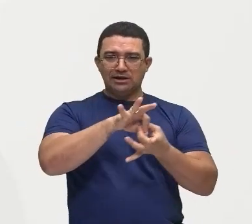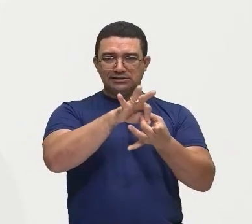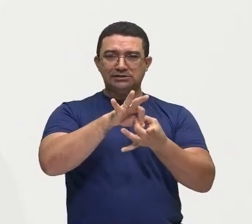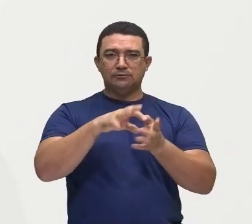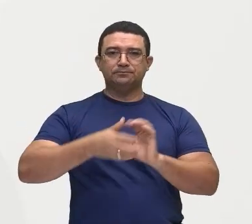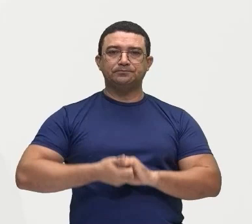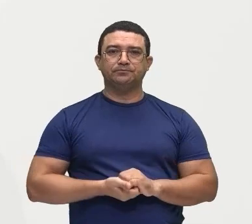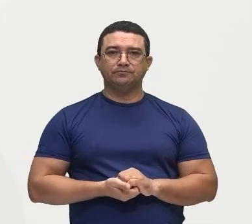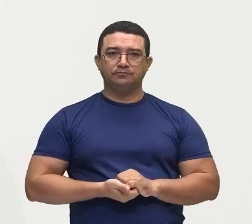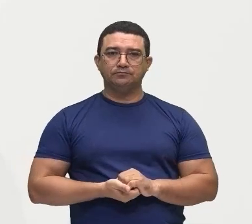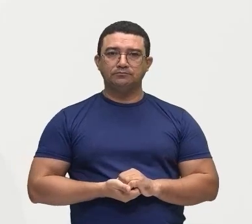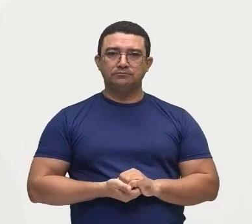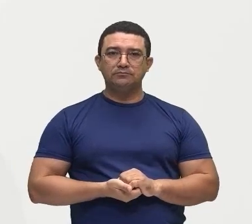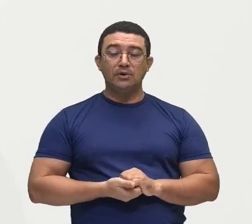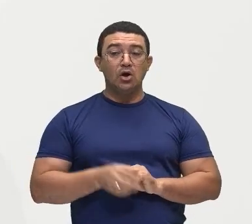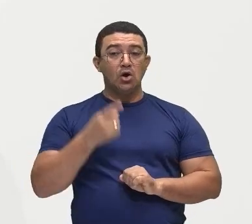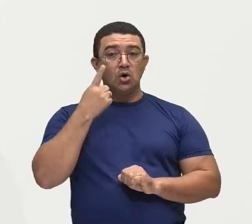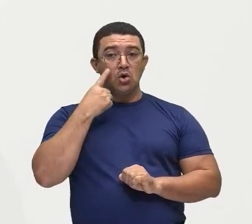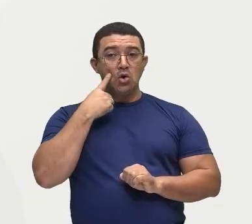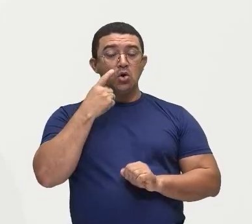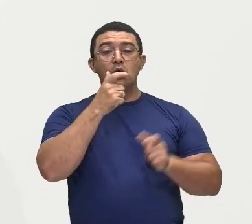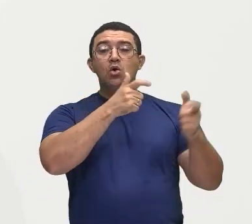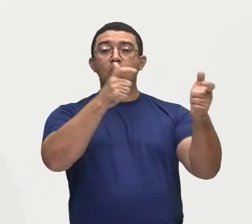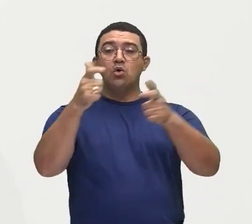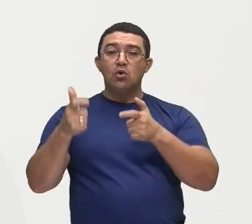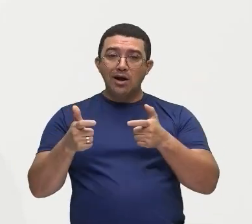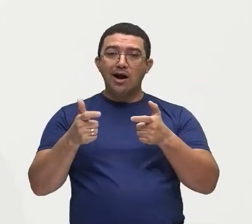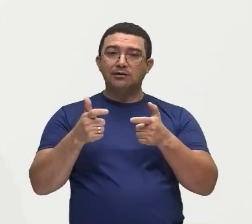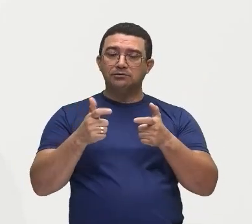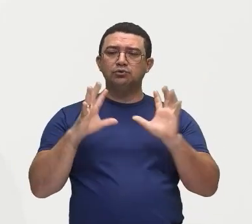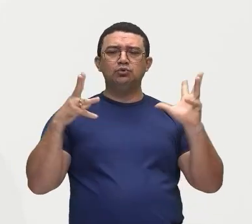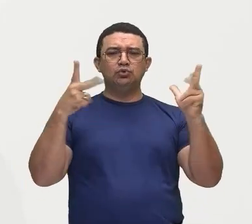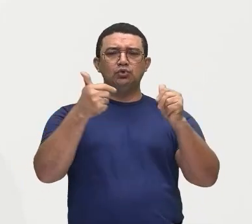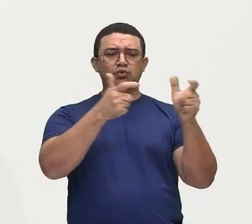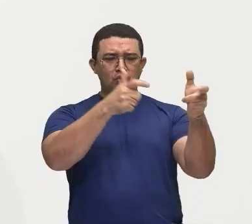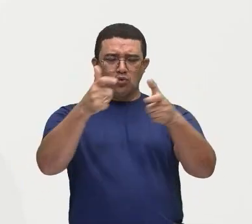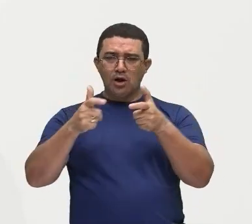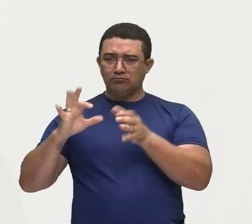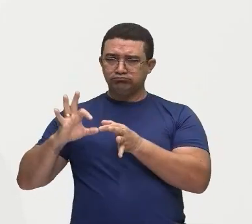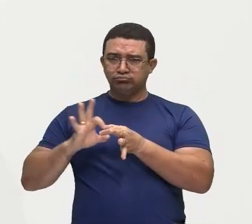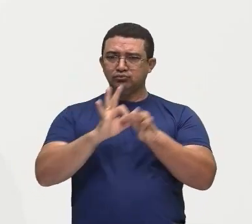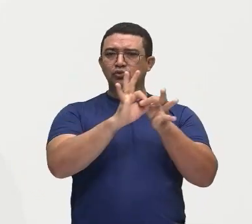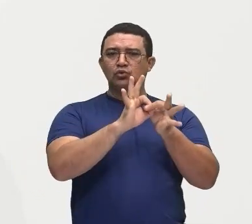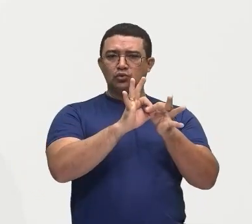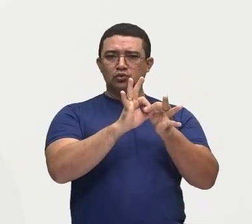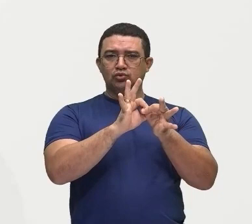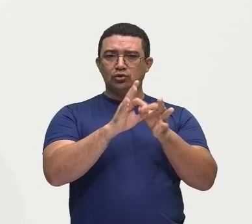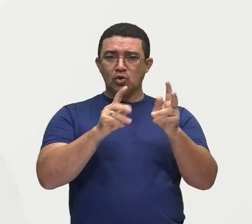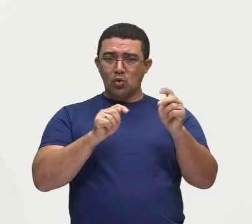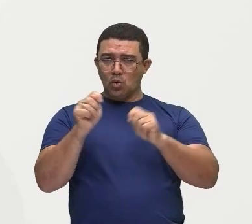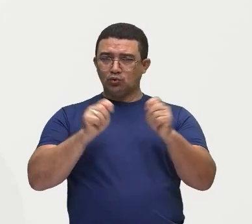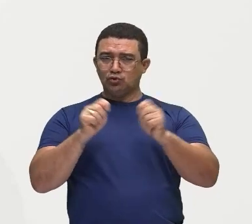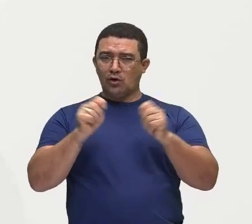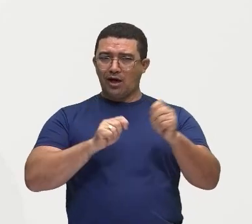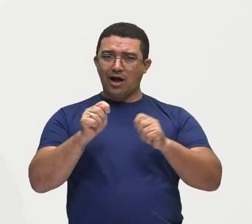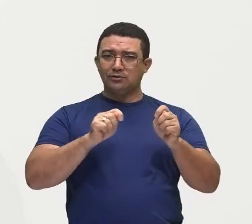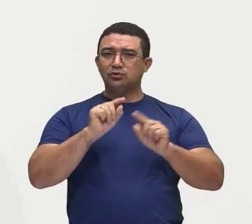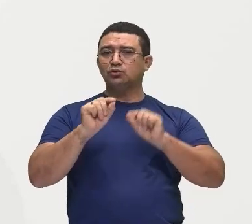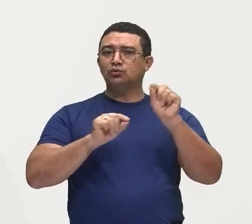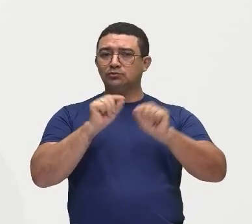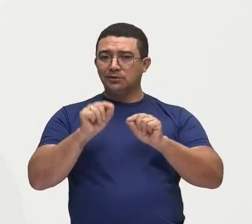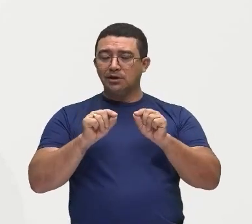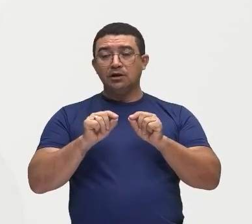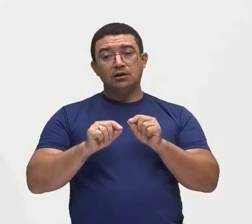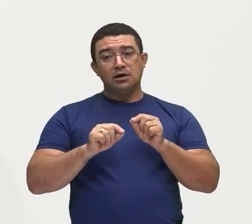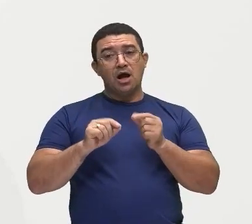globalização, os lugares, eles estão conectados, né? A uma rede de fluxos controlados a partir aí de